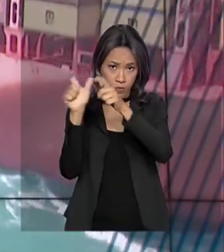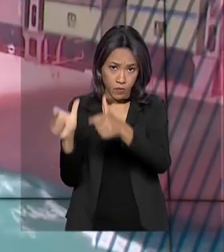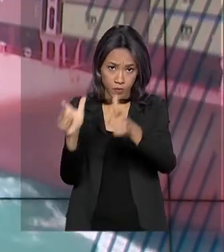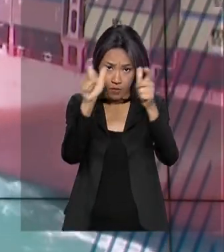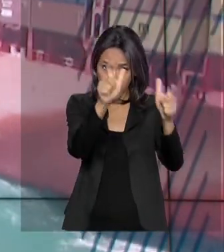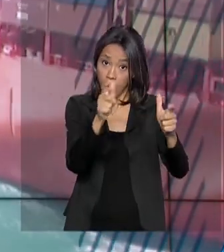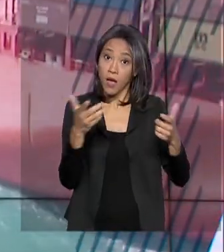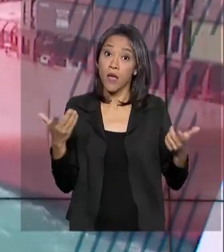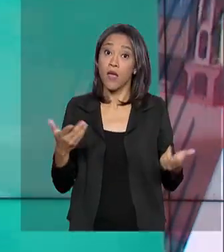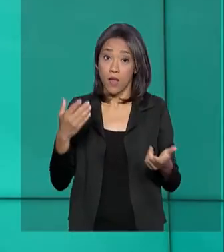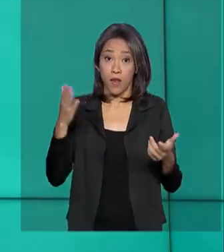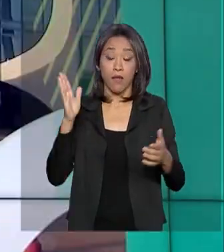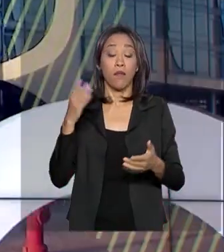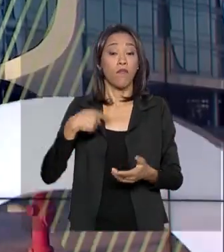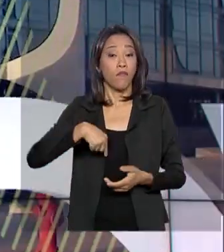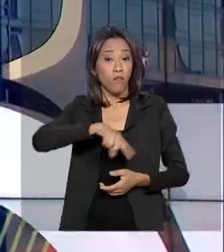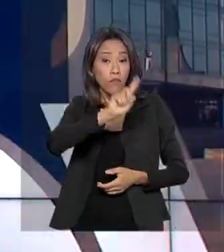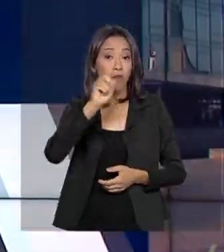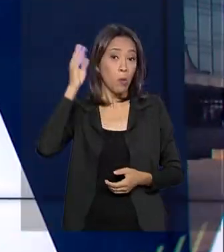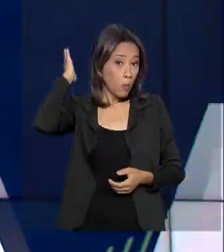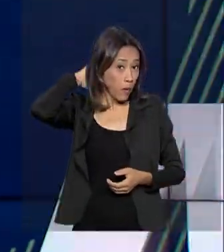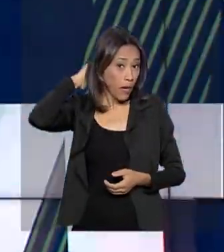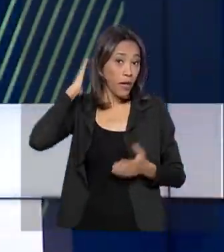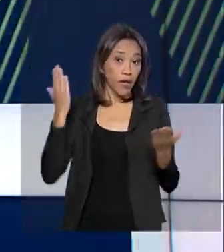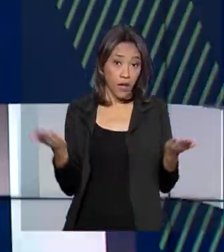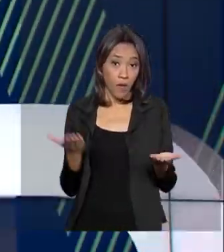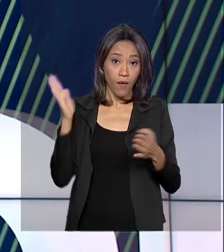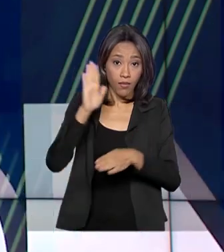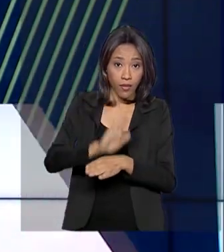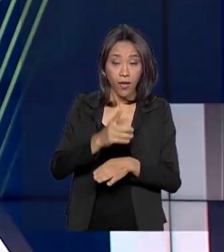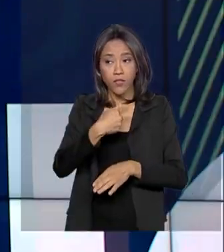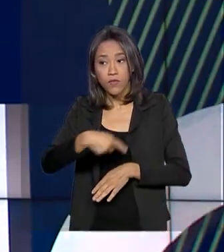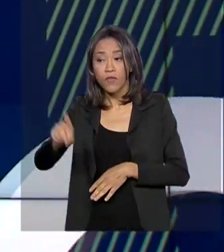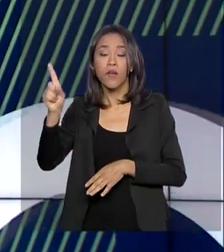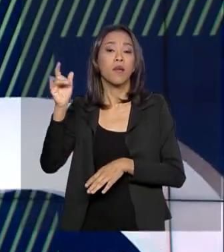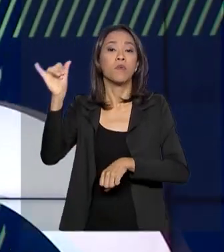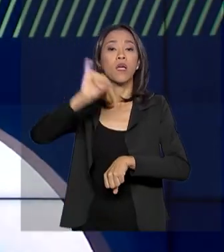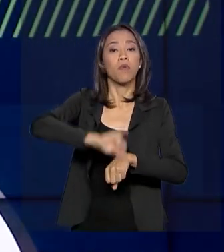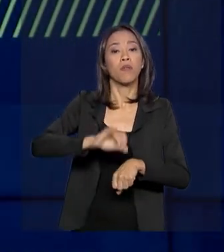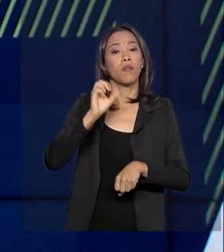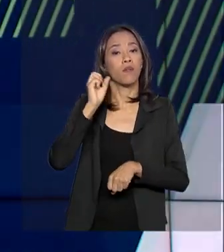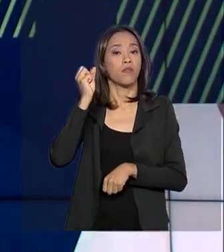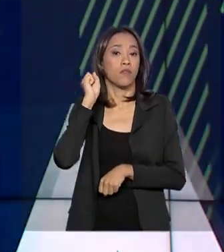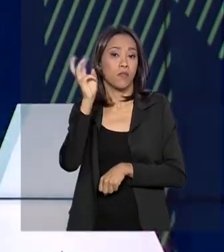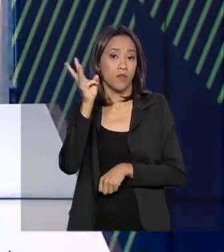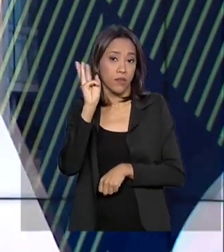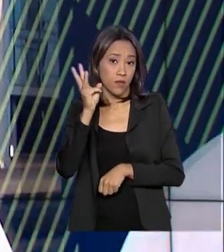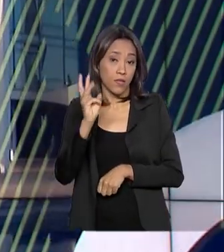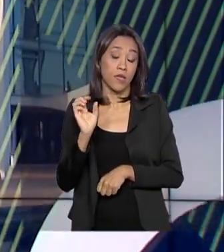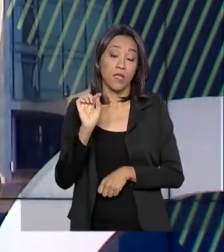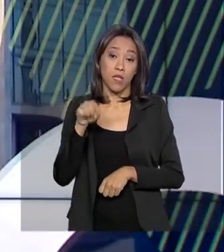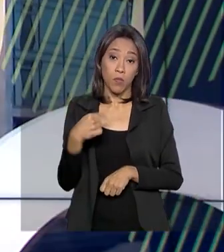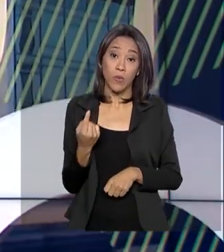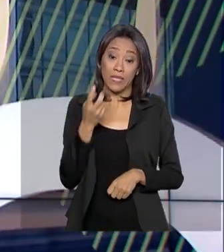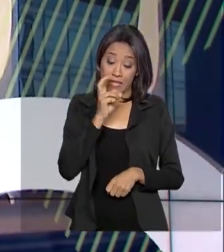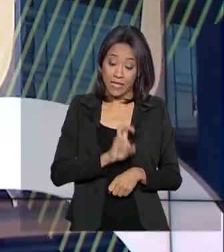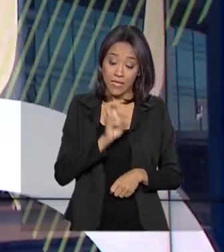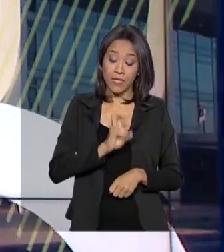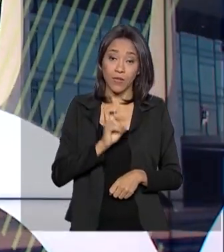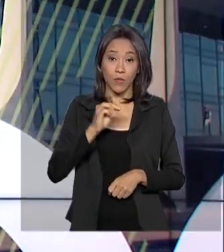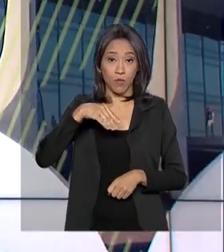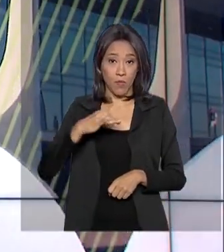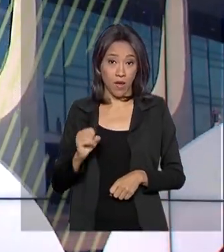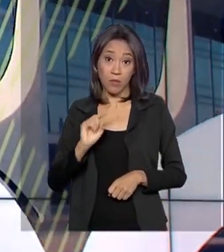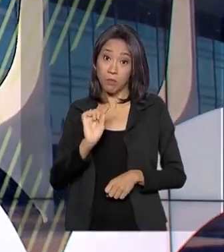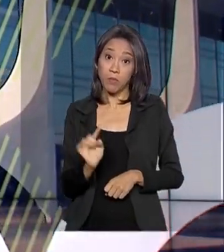Pará e, agora, tarde, visita o Amapá e o Maranhão. Dia 25 de março, o general Mourão faz a primeira reunião do Conselho,